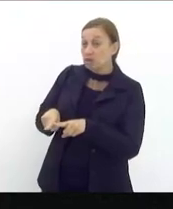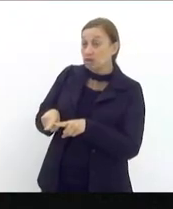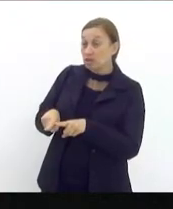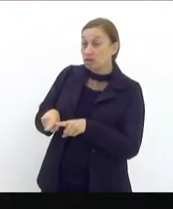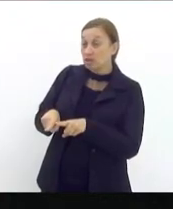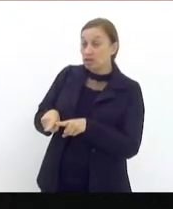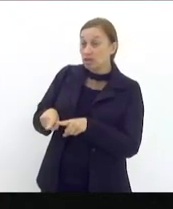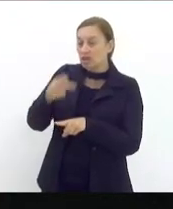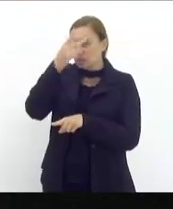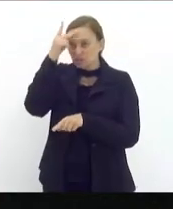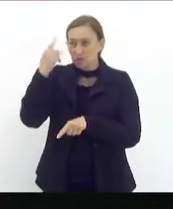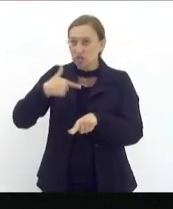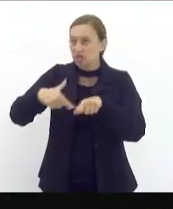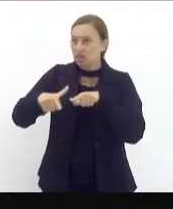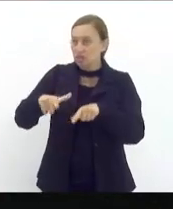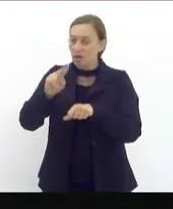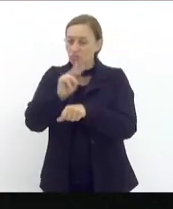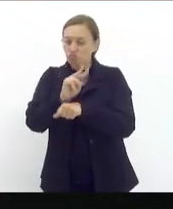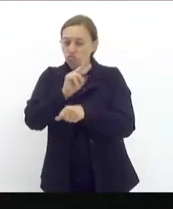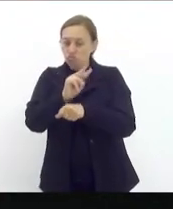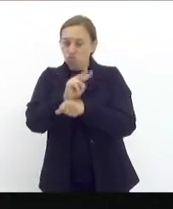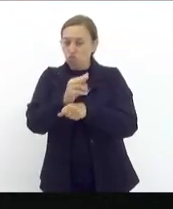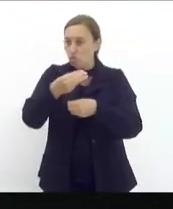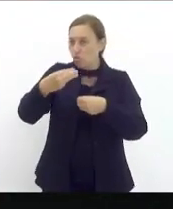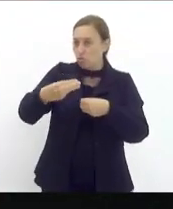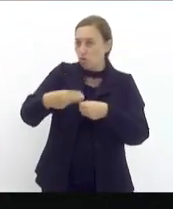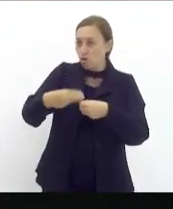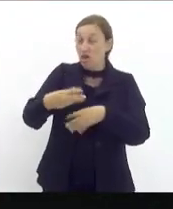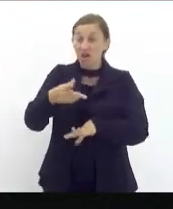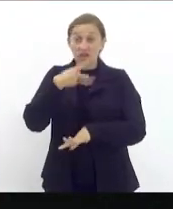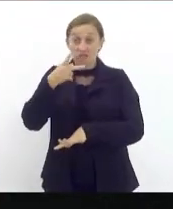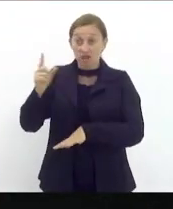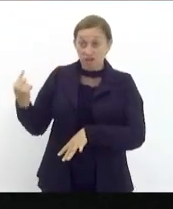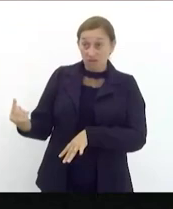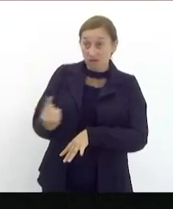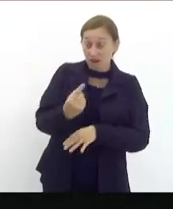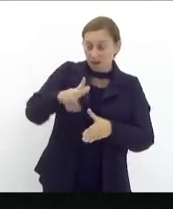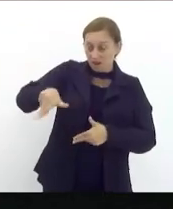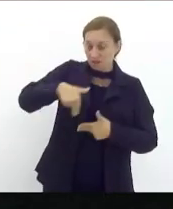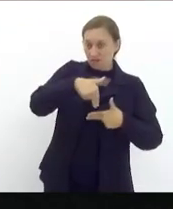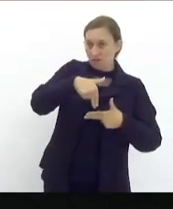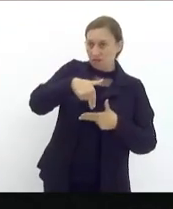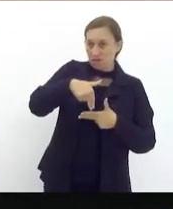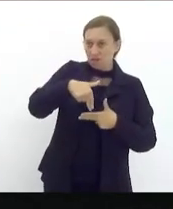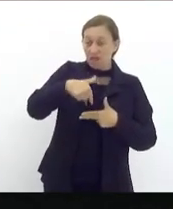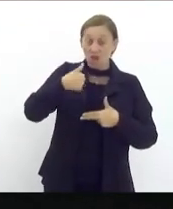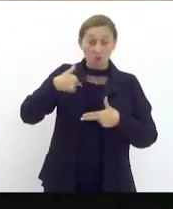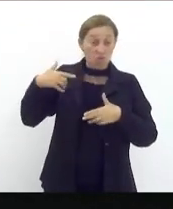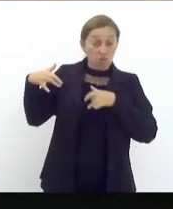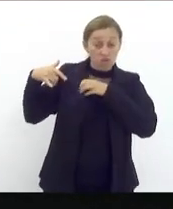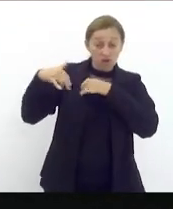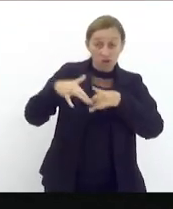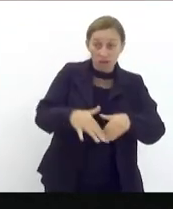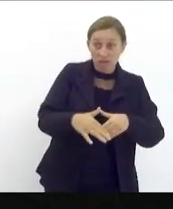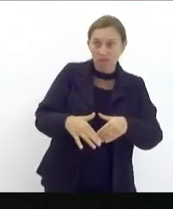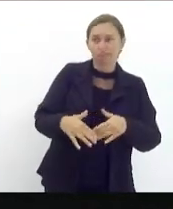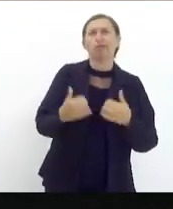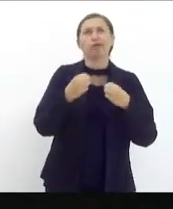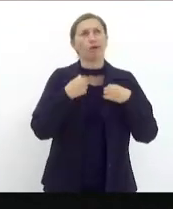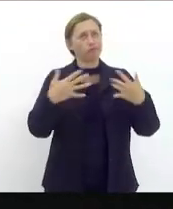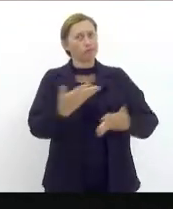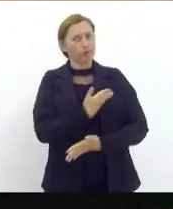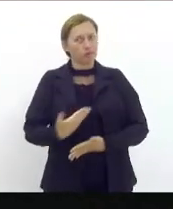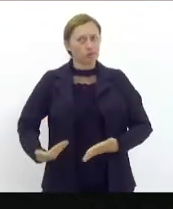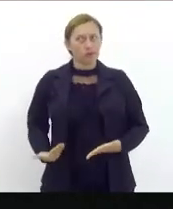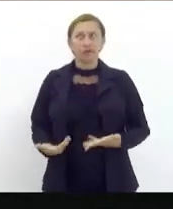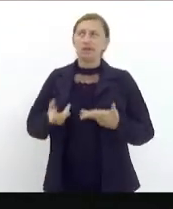guarda municipal e aí ele vai na tribuna e fala que eu fui invadir um espaço da câmara quando era uma audiência pública e